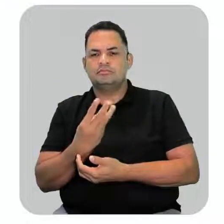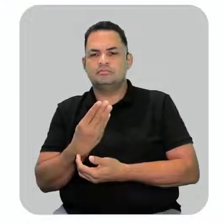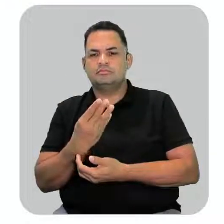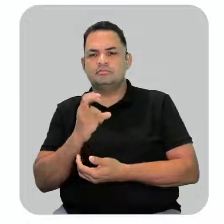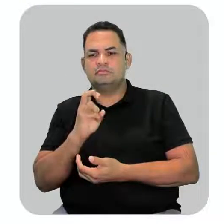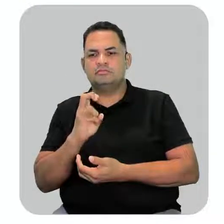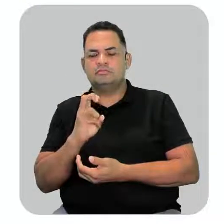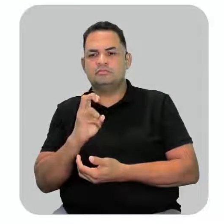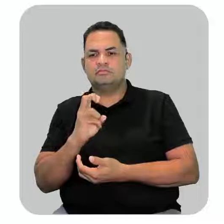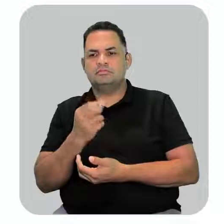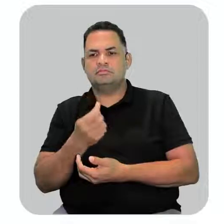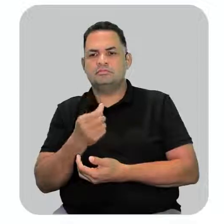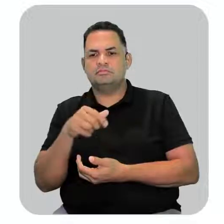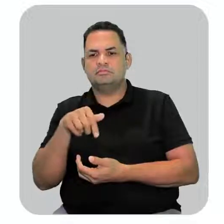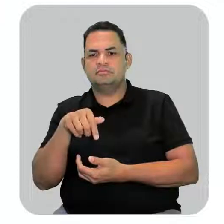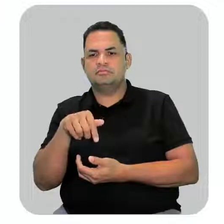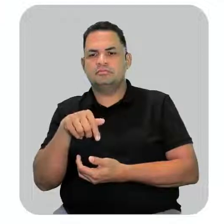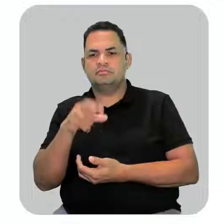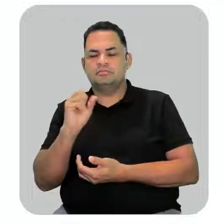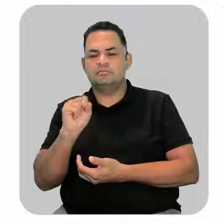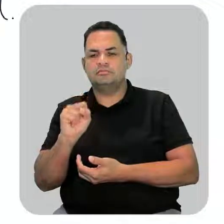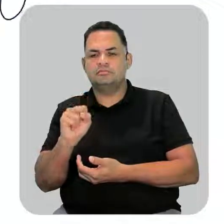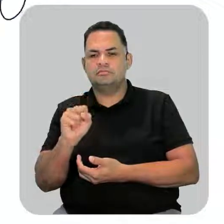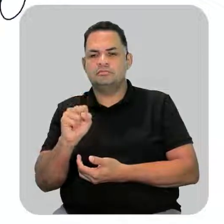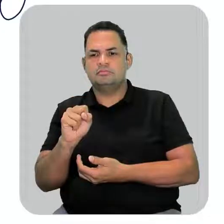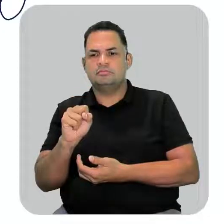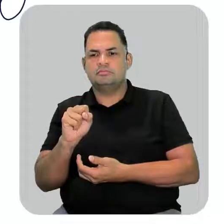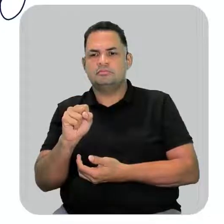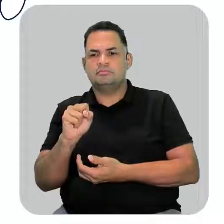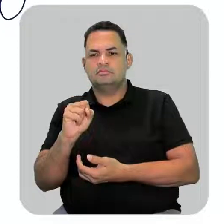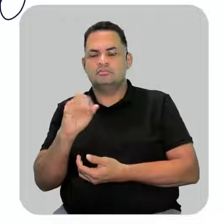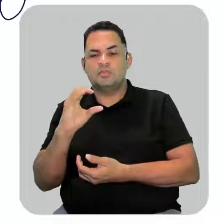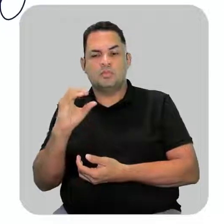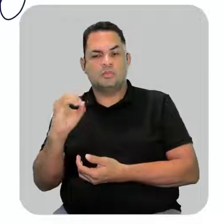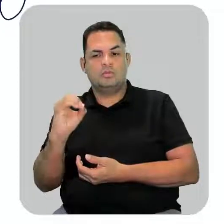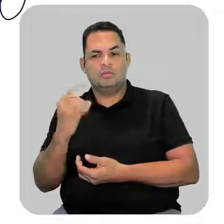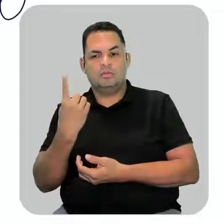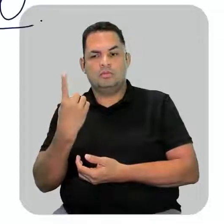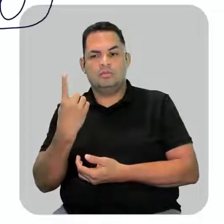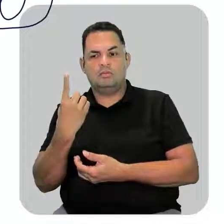4, 5, 6, 7, 8. O oxigênio só tem 1.